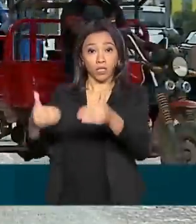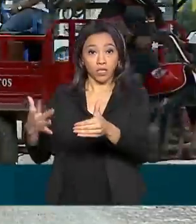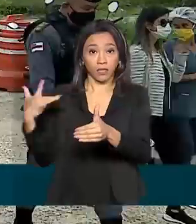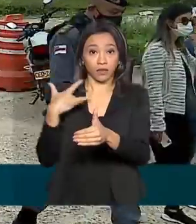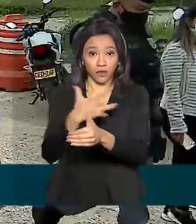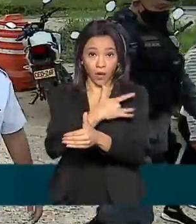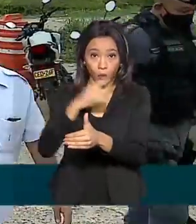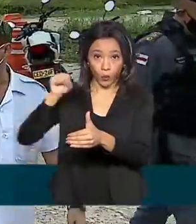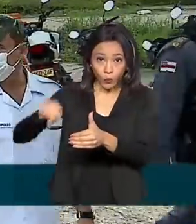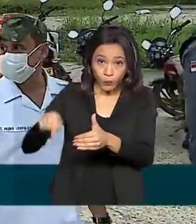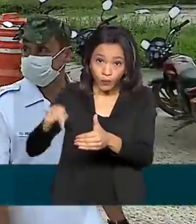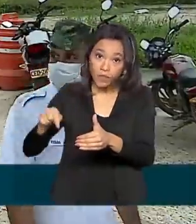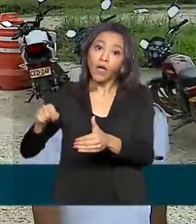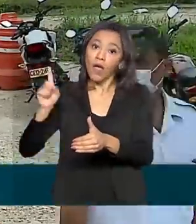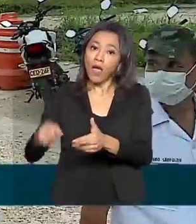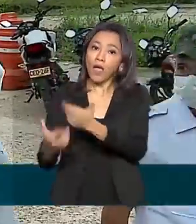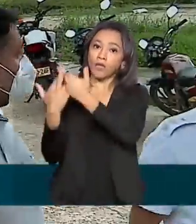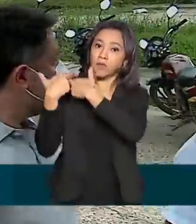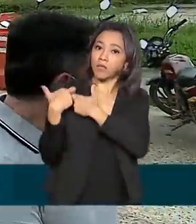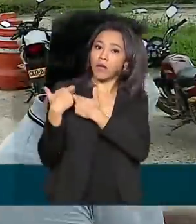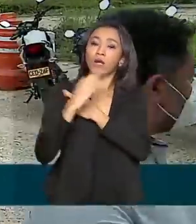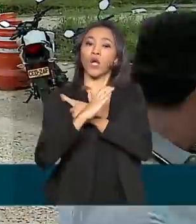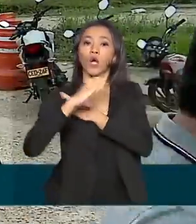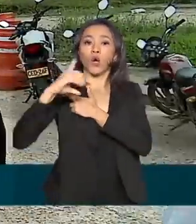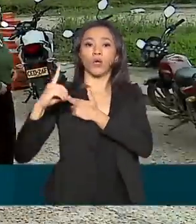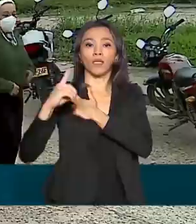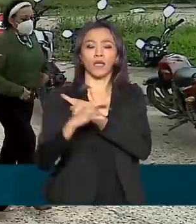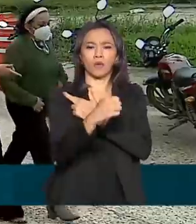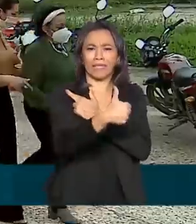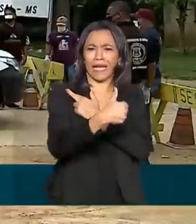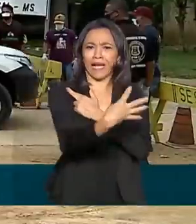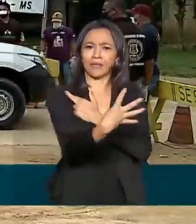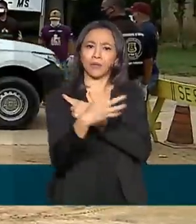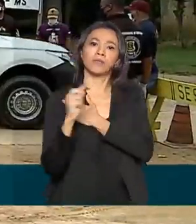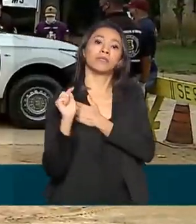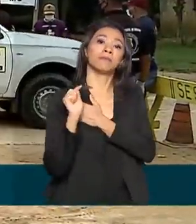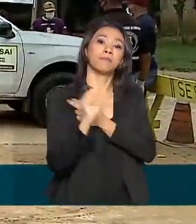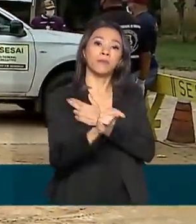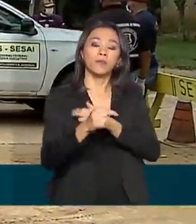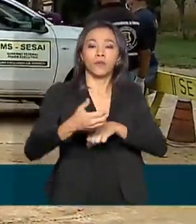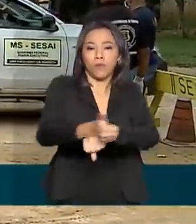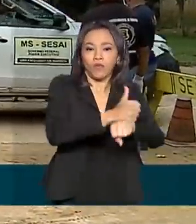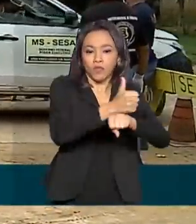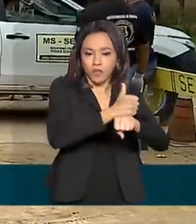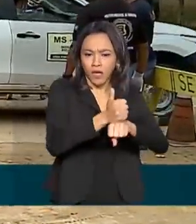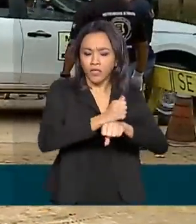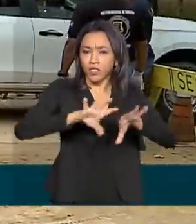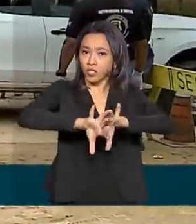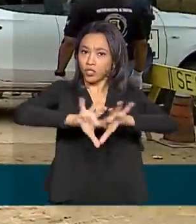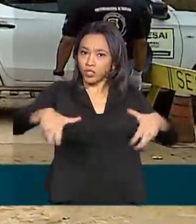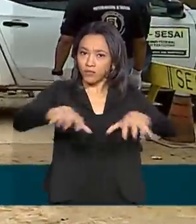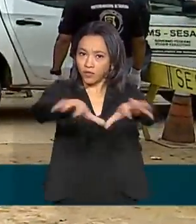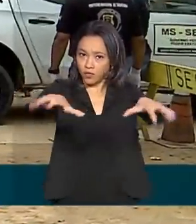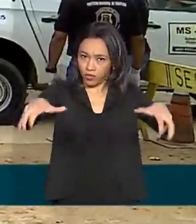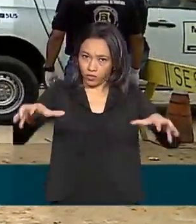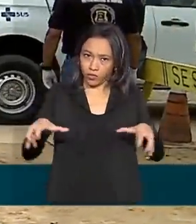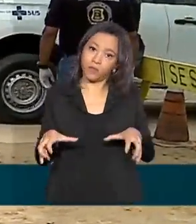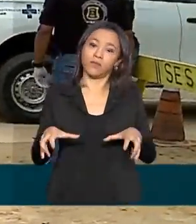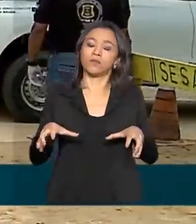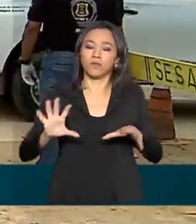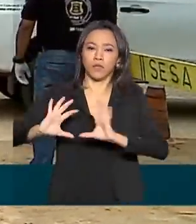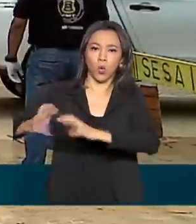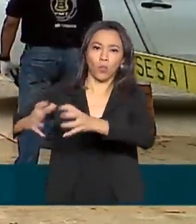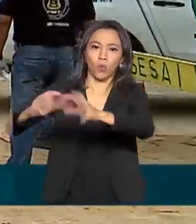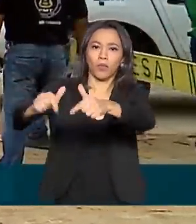Saúde é a responsável por coordenar os 14 mil profissionais divididos em 800 equipes multidisciplinares